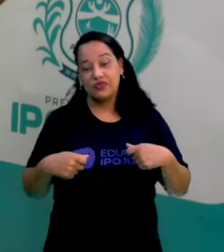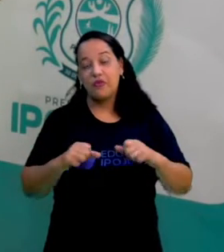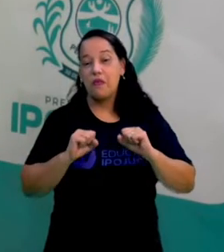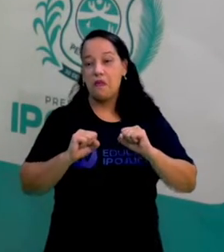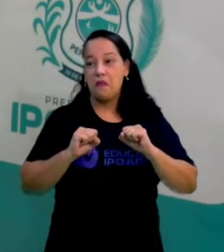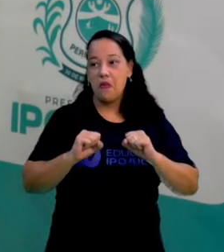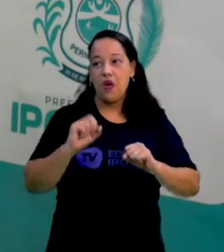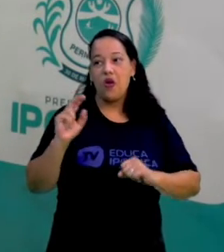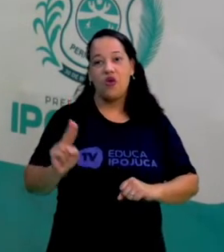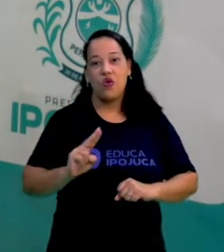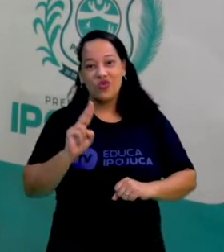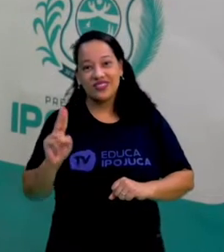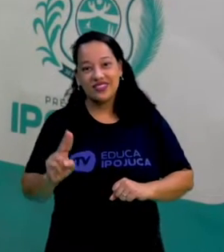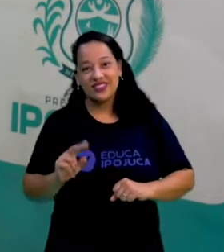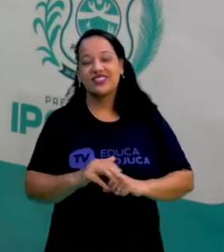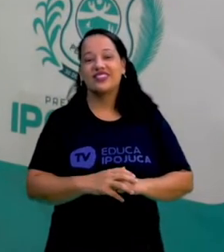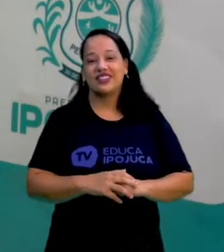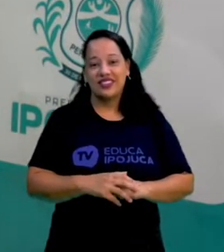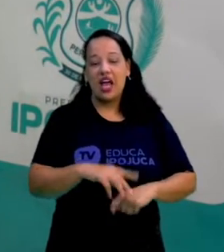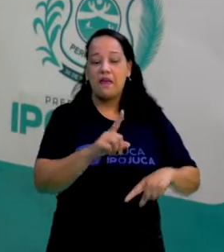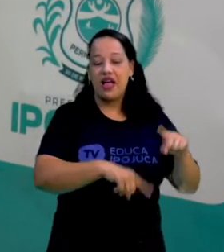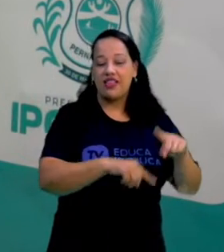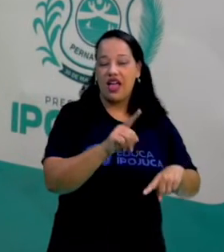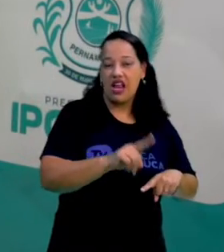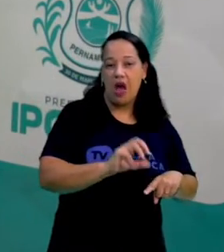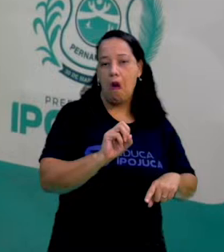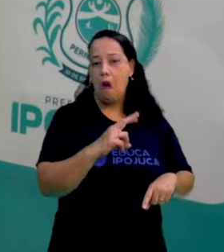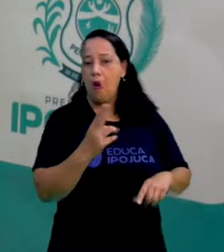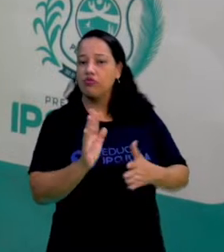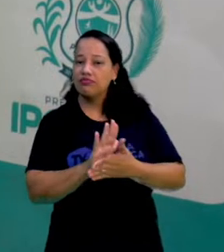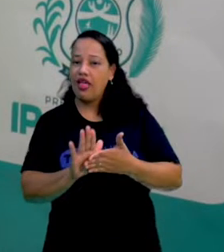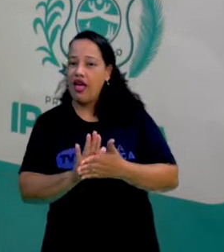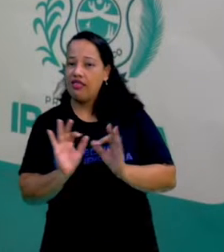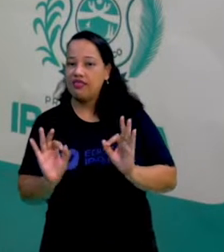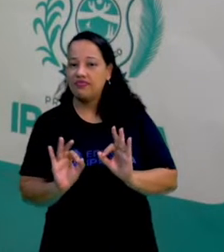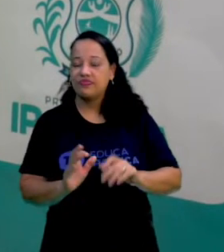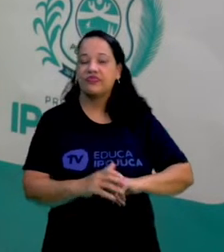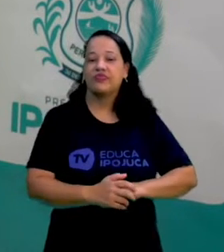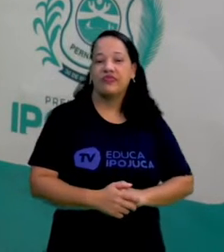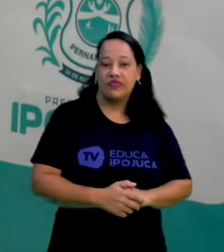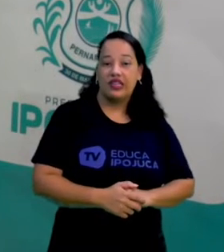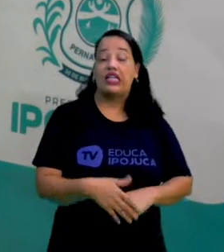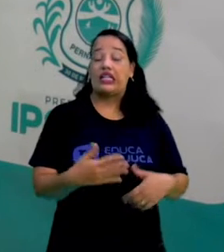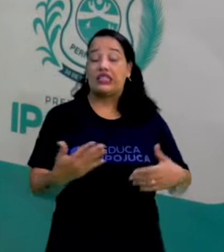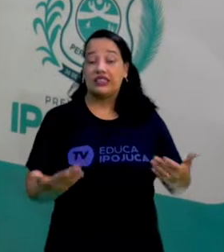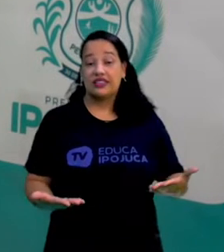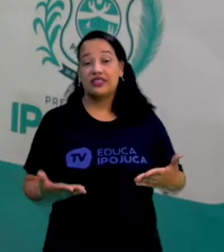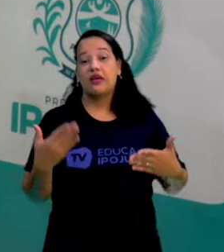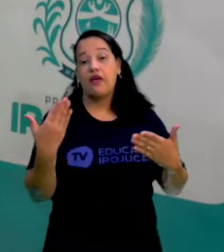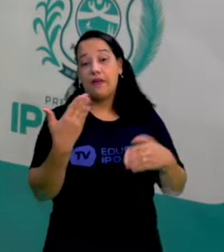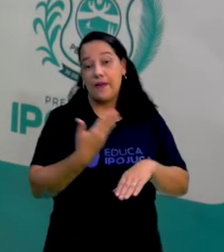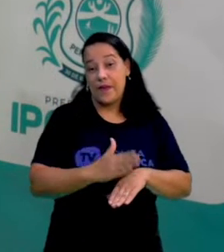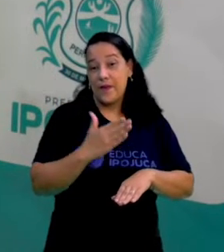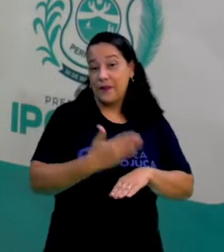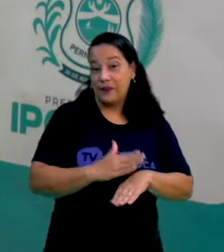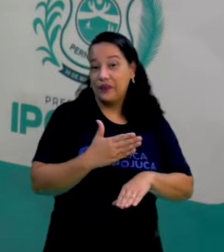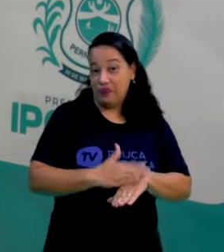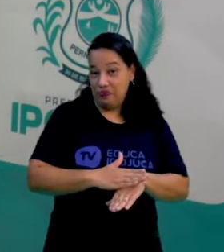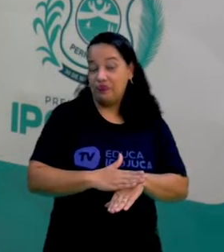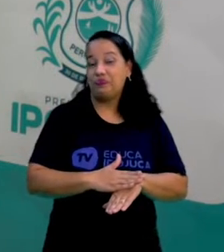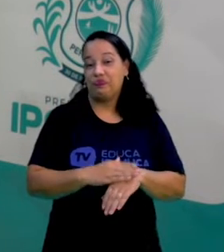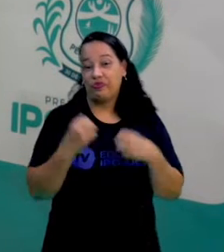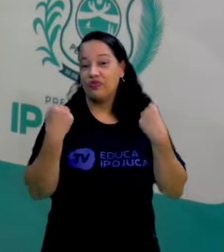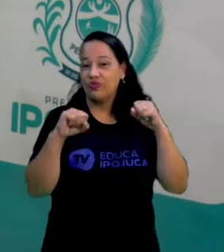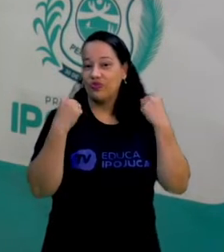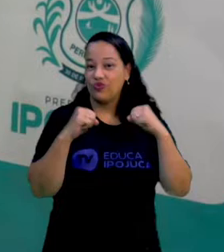aparelhos ou não utilizar nenhum deles. Mas o importante aqui é, a prática do exercício físico de forma